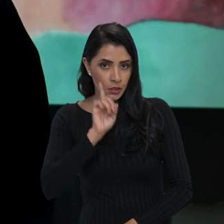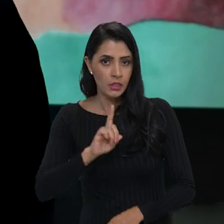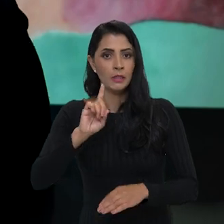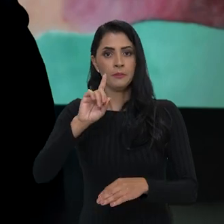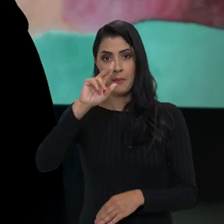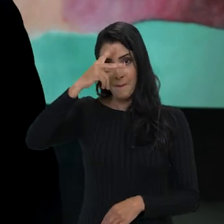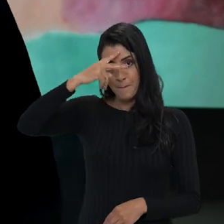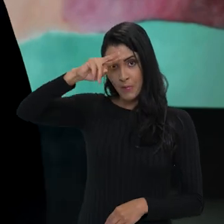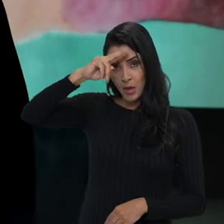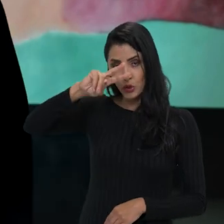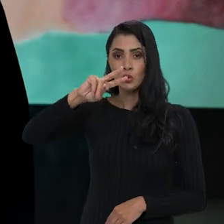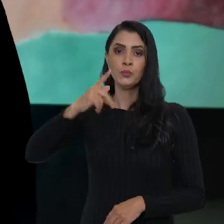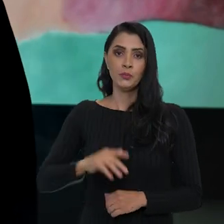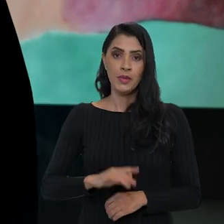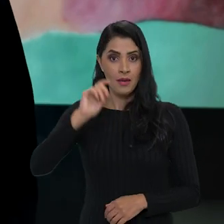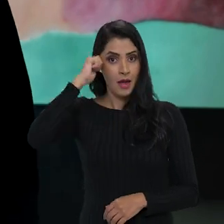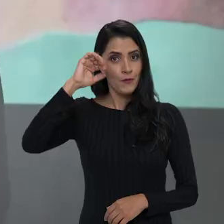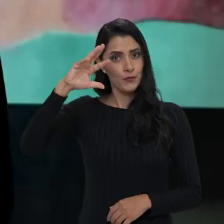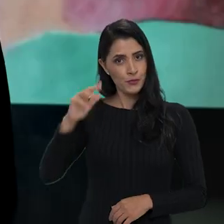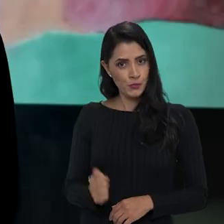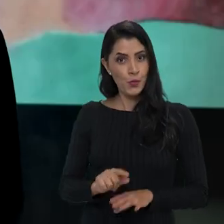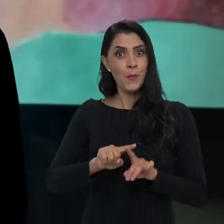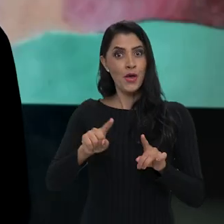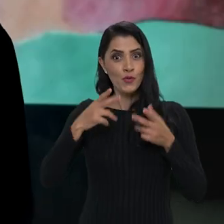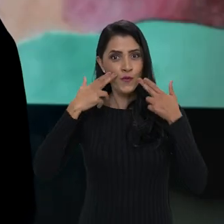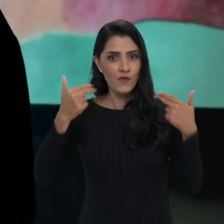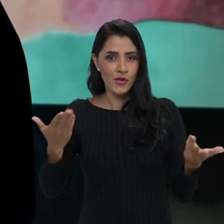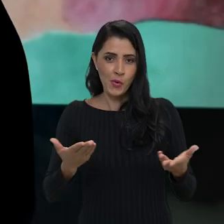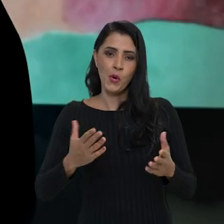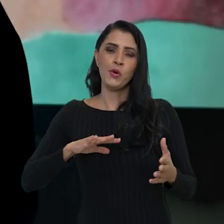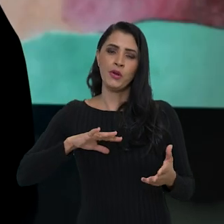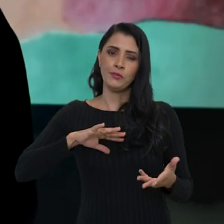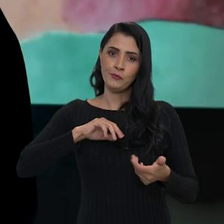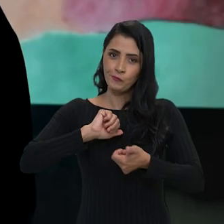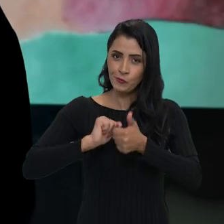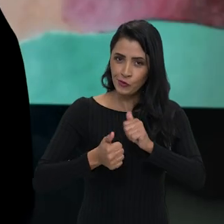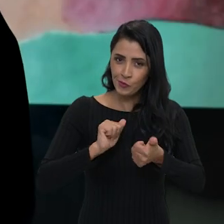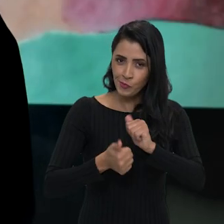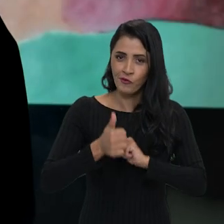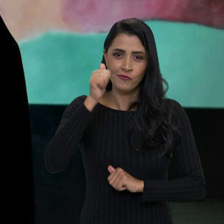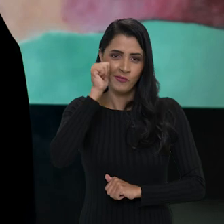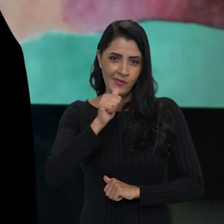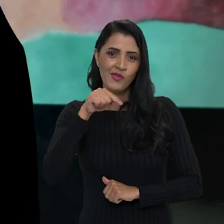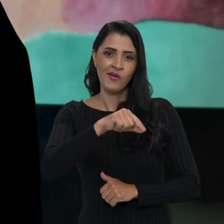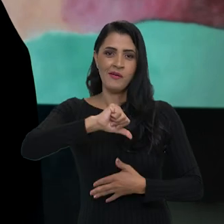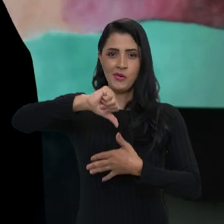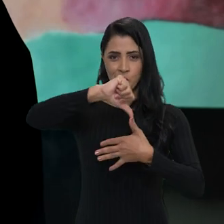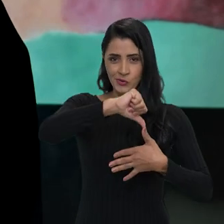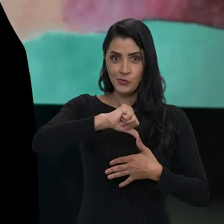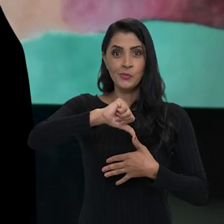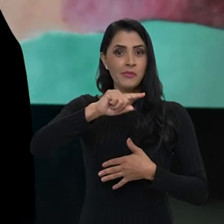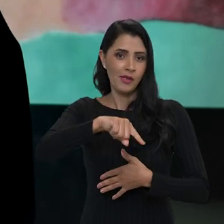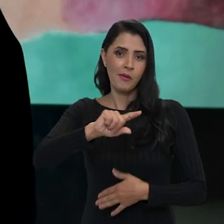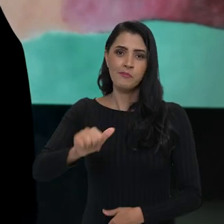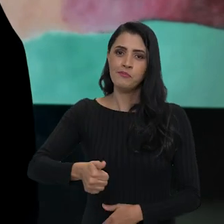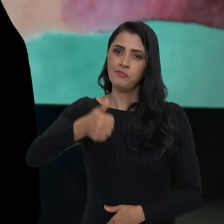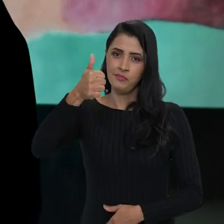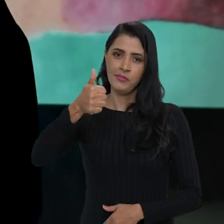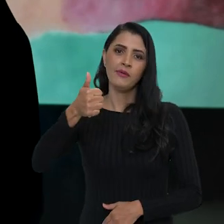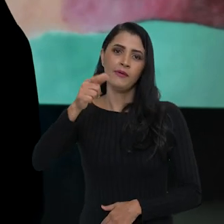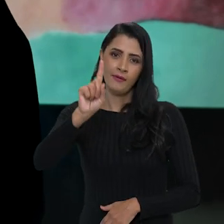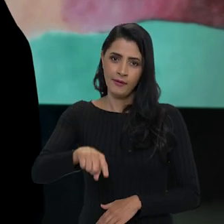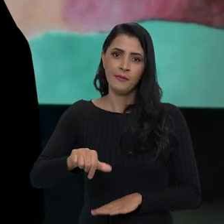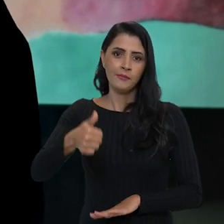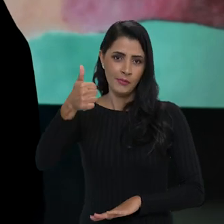Estados Unidos e México e África do Sul. A grande novidade do futebol feminino mundial realmente é a América do Sul, então seria a primeira